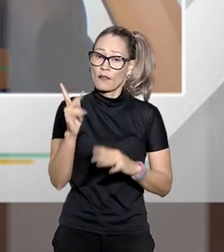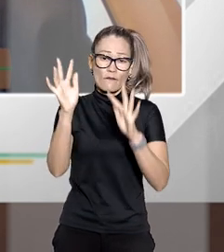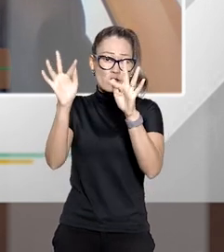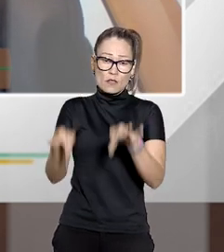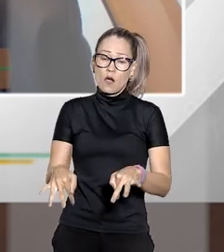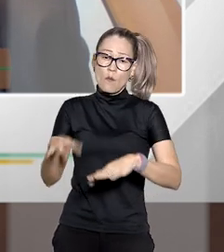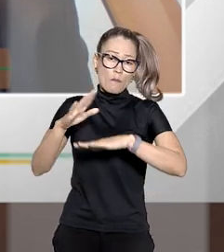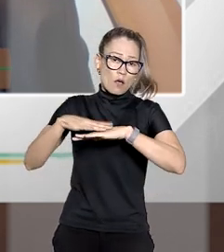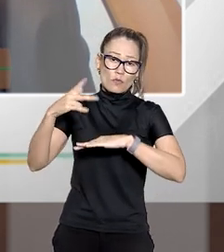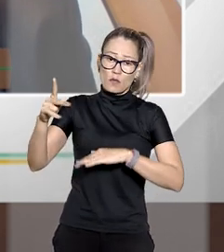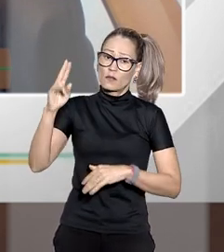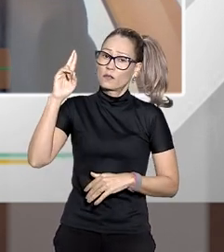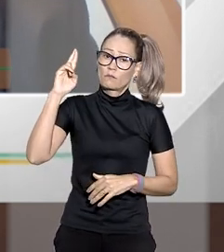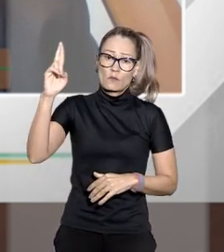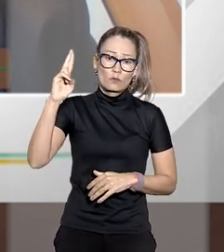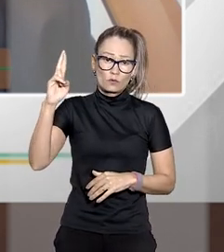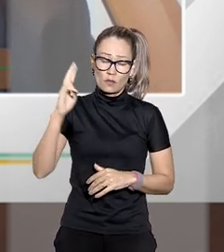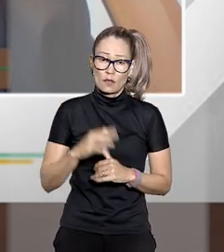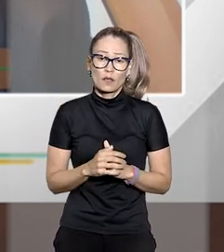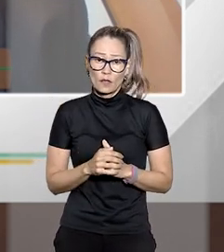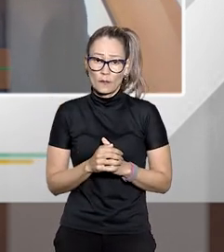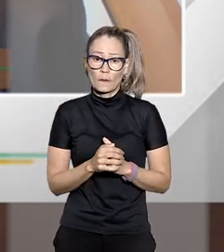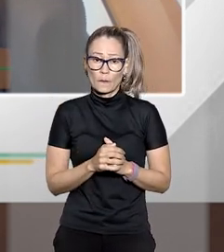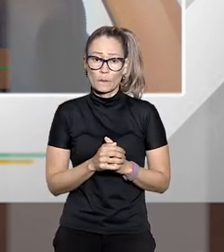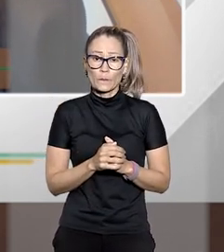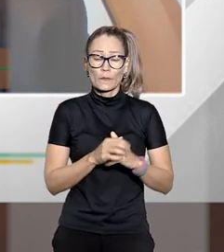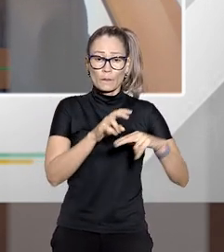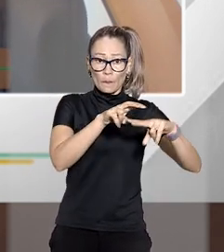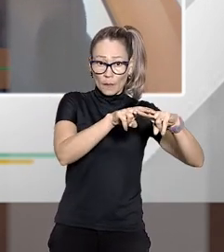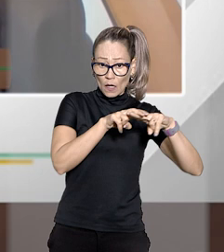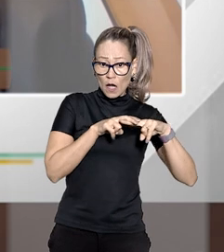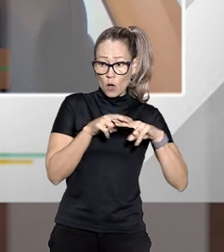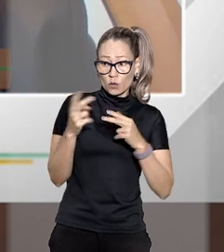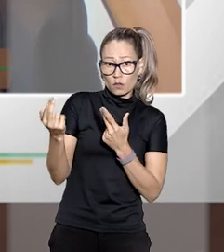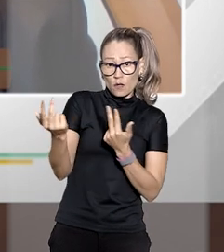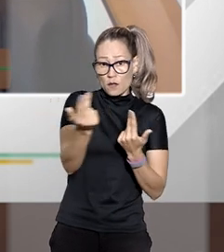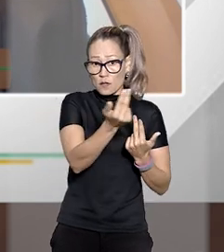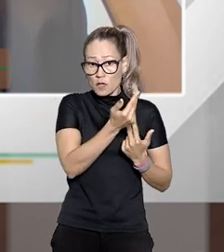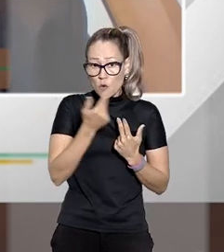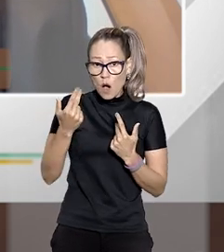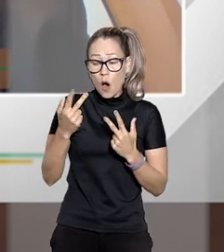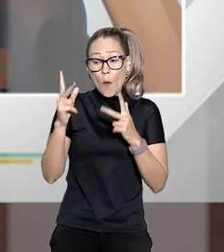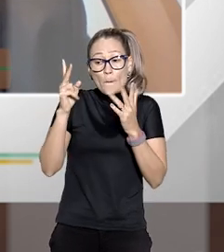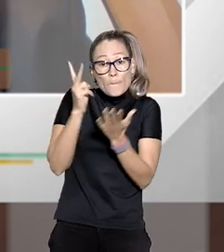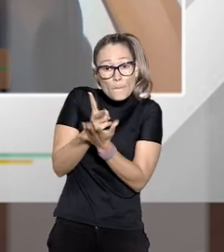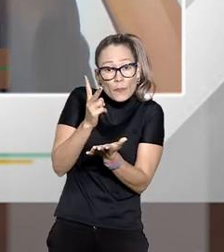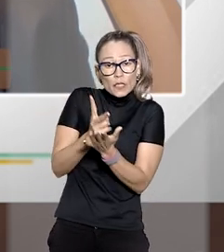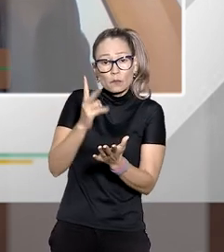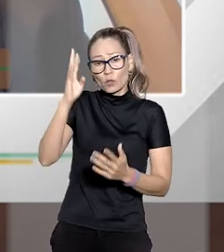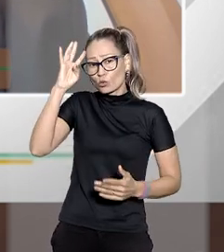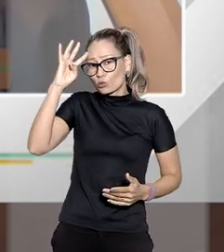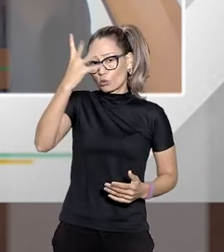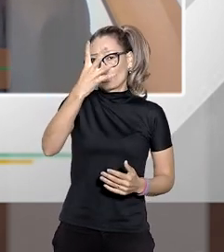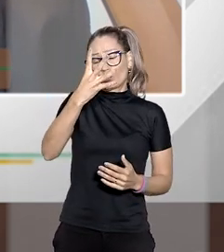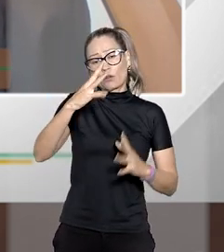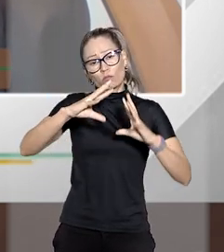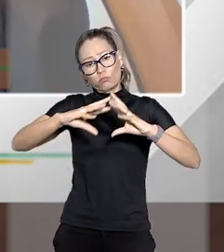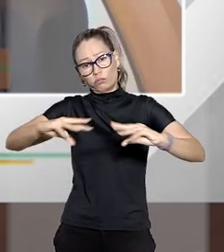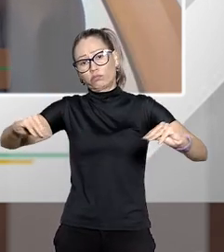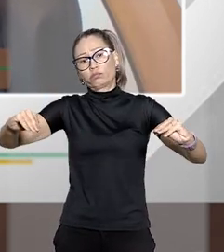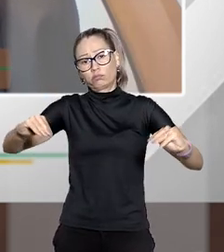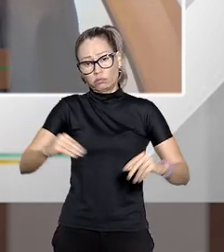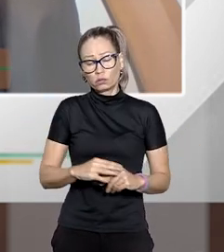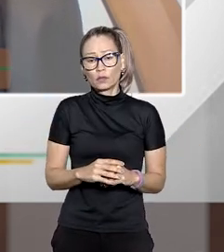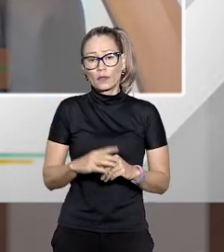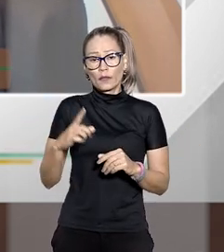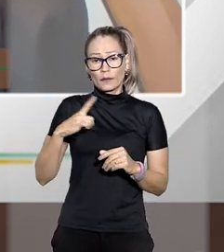de segurança jurídica para o cidadão saber que a mesma causa uma mesma causa vai ter uma mesma solução e não havia